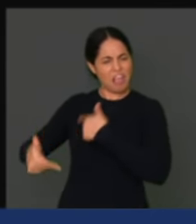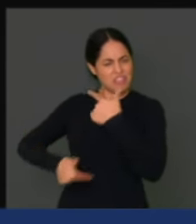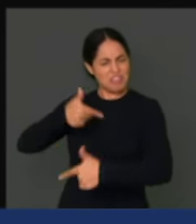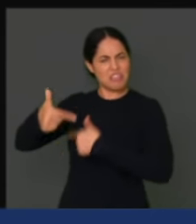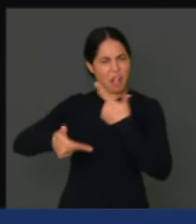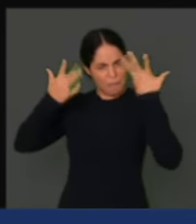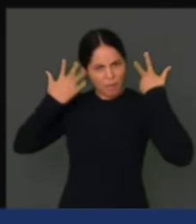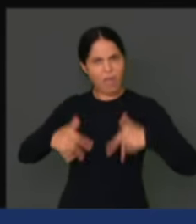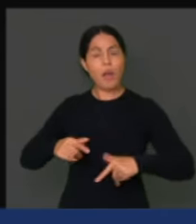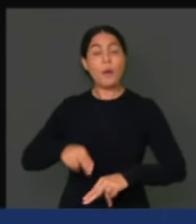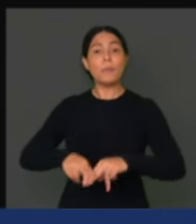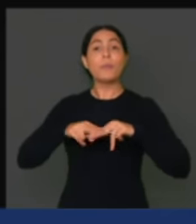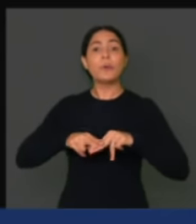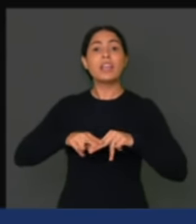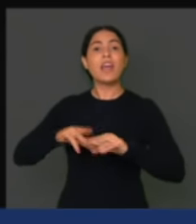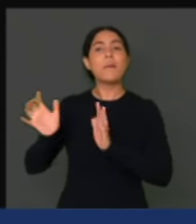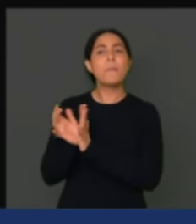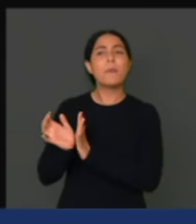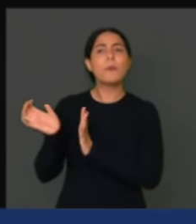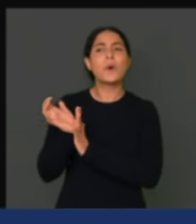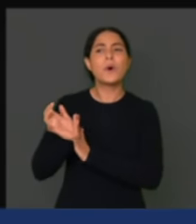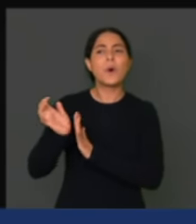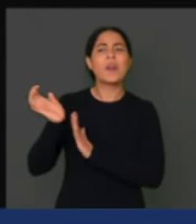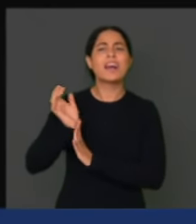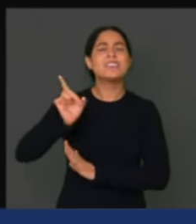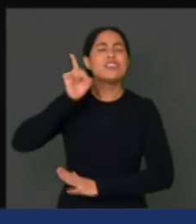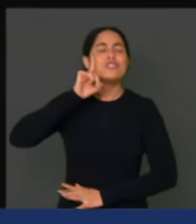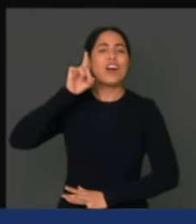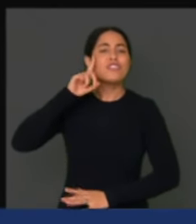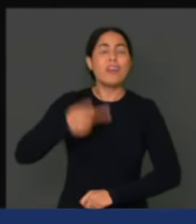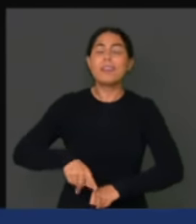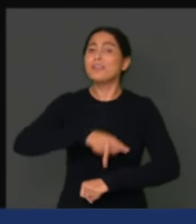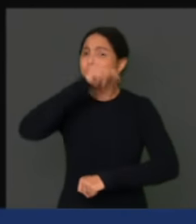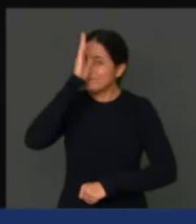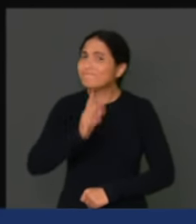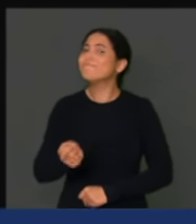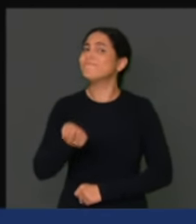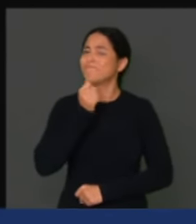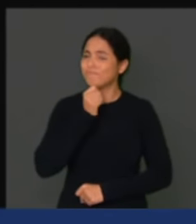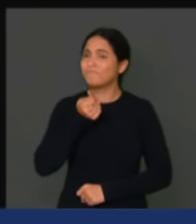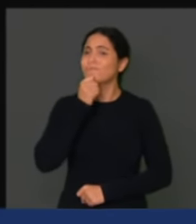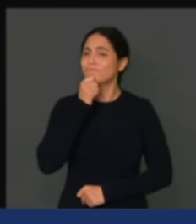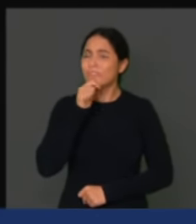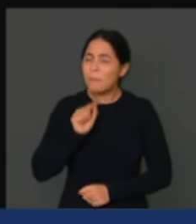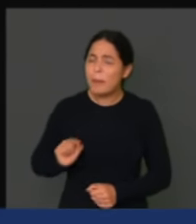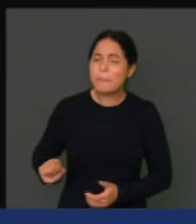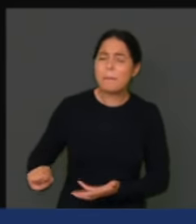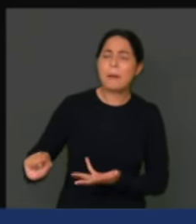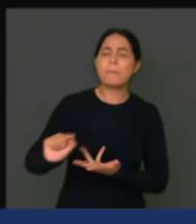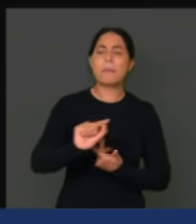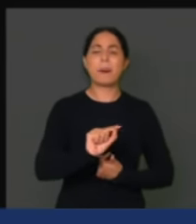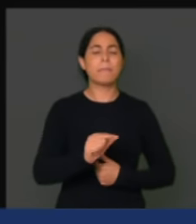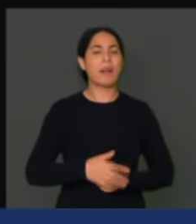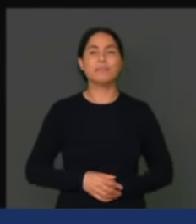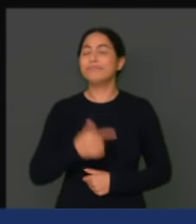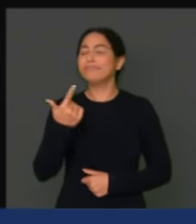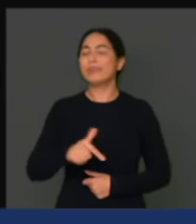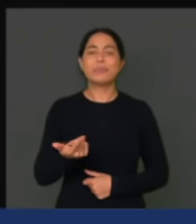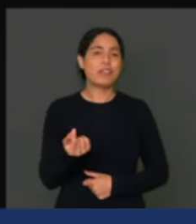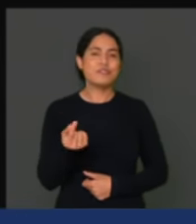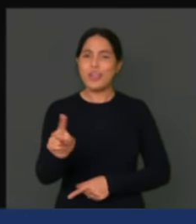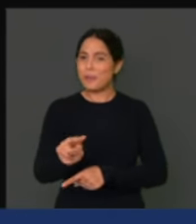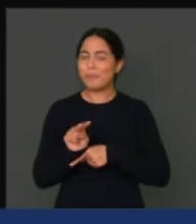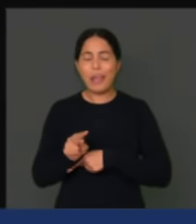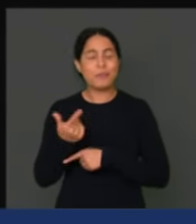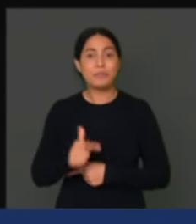coragem de enfrentar a burocracia que ainda vige no país tudo que é campo. A ausência de crédito e por aí vai. mas